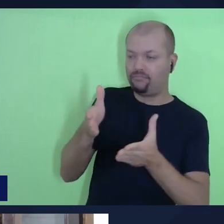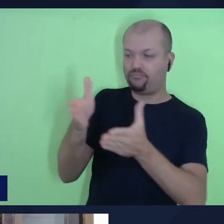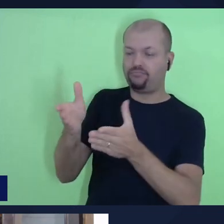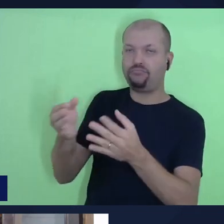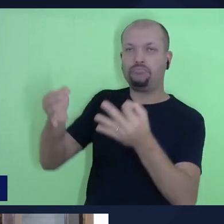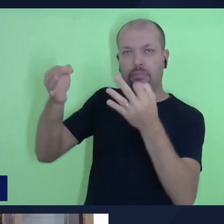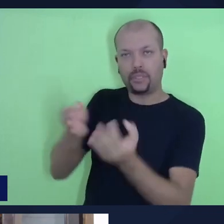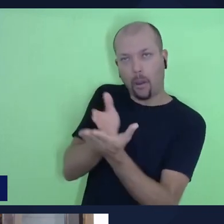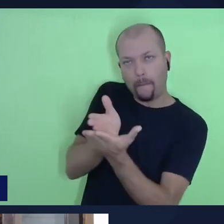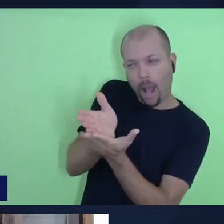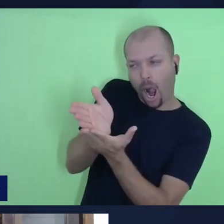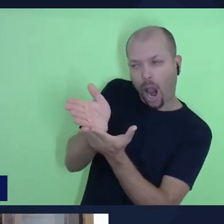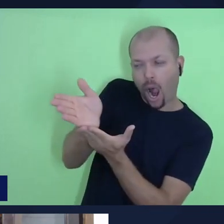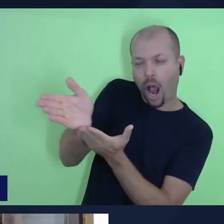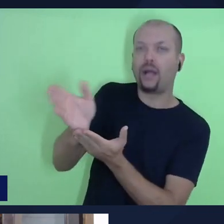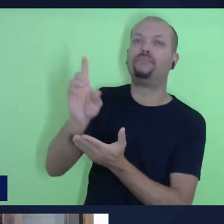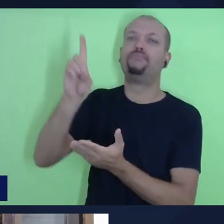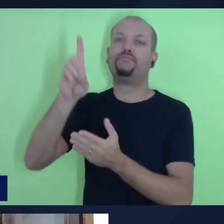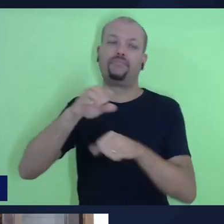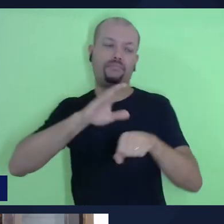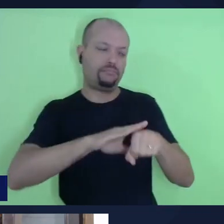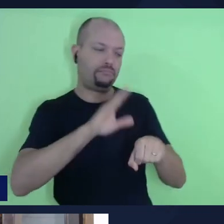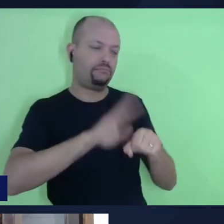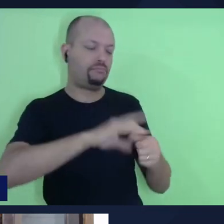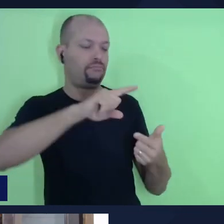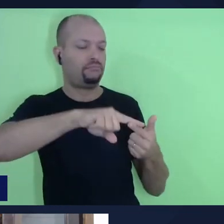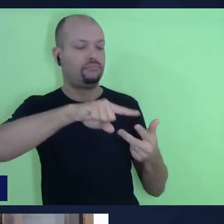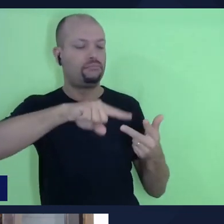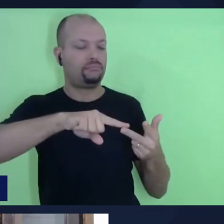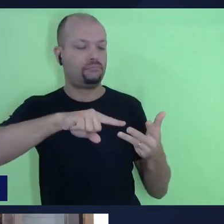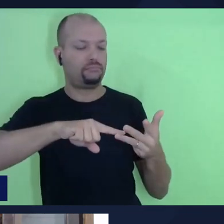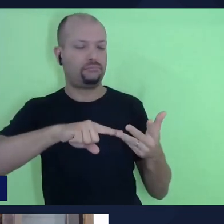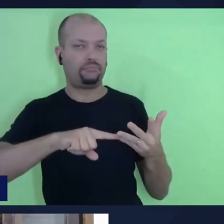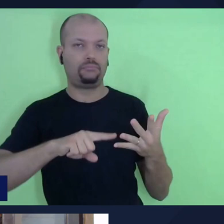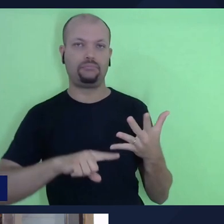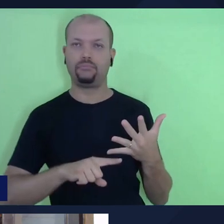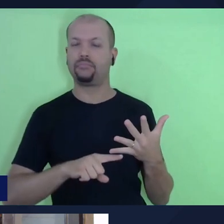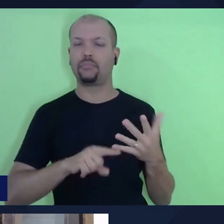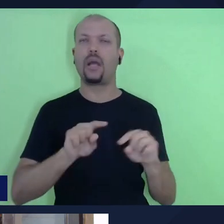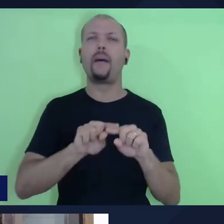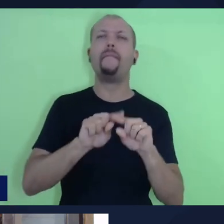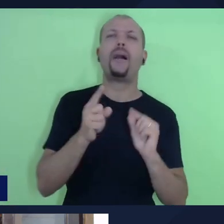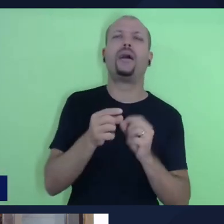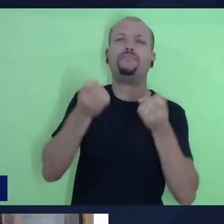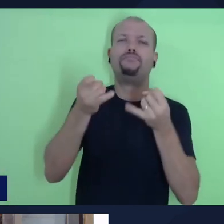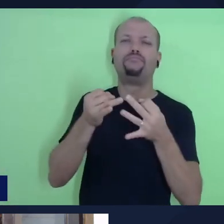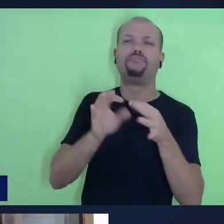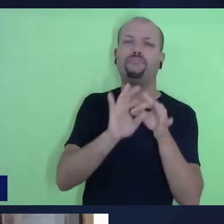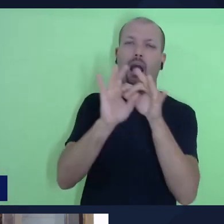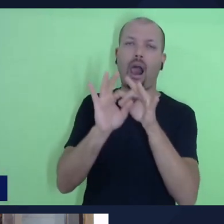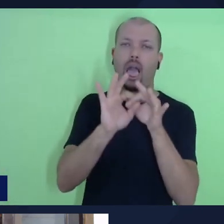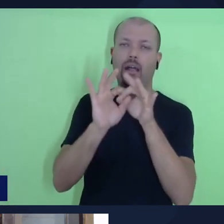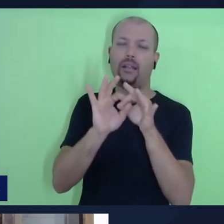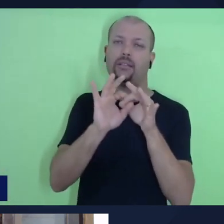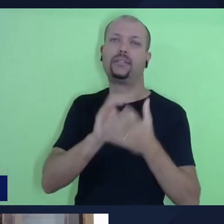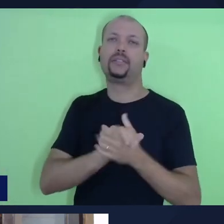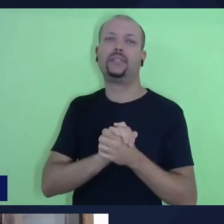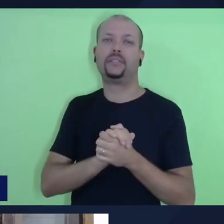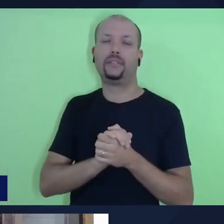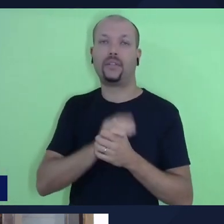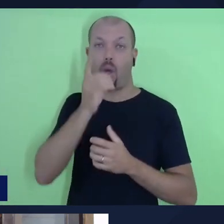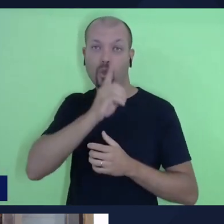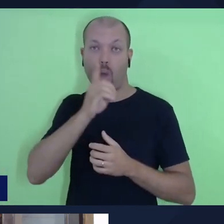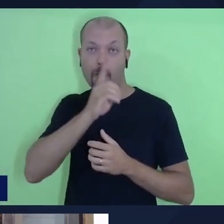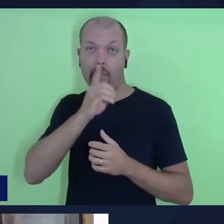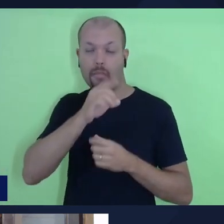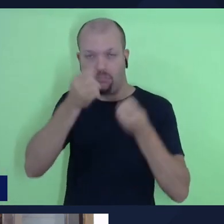então Deus fará isso, Deus fará aquilo. Mas falando dessas alianças, pastor Bruno, aqui a lição de domingo nos traz essa temática,